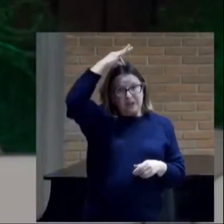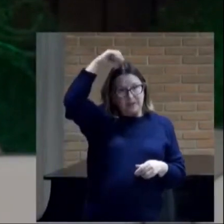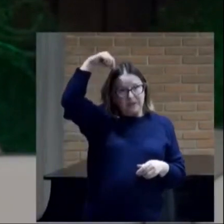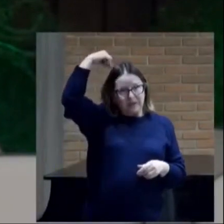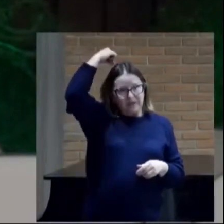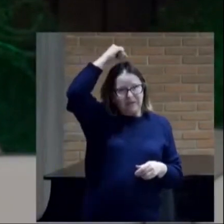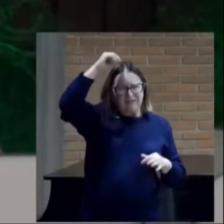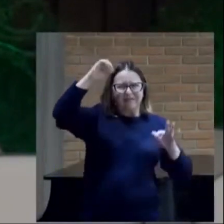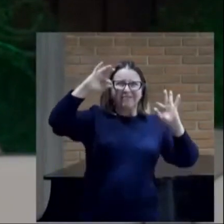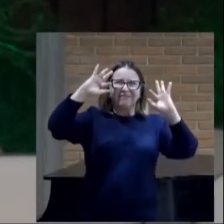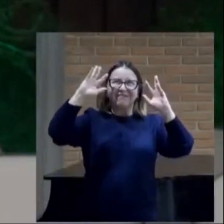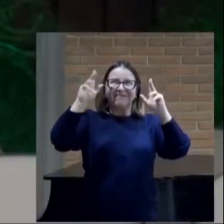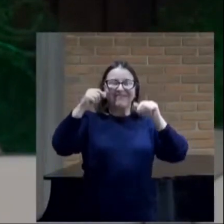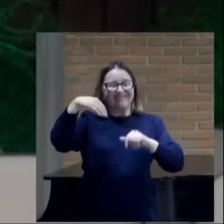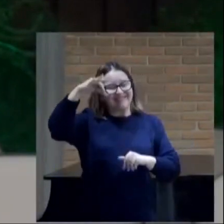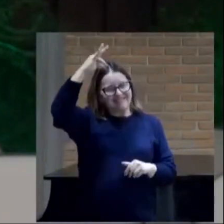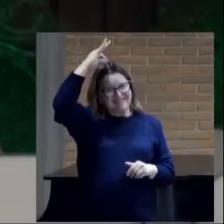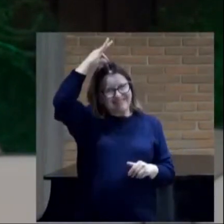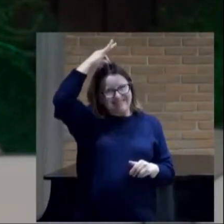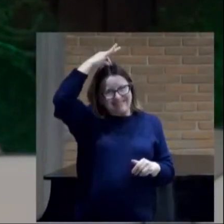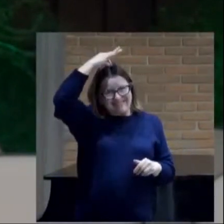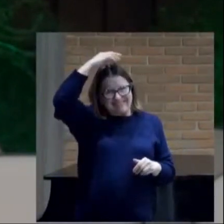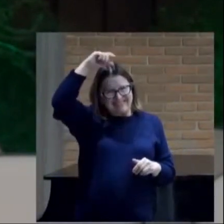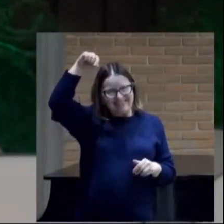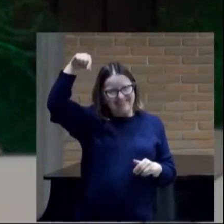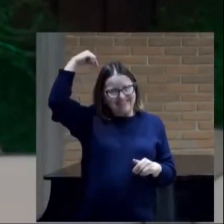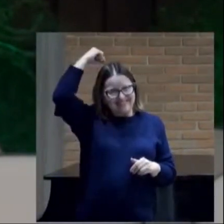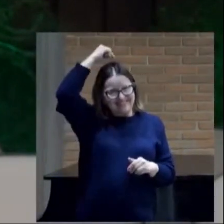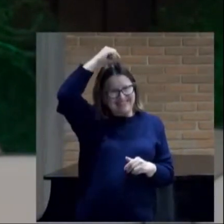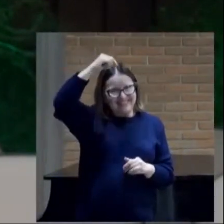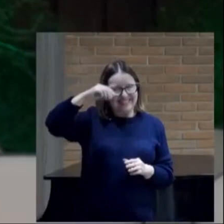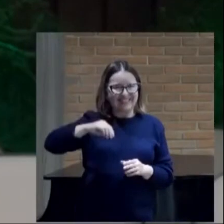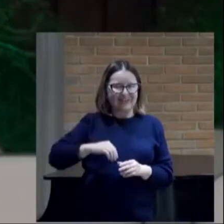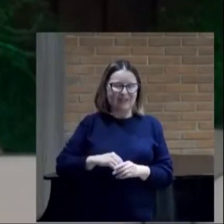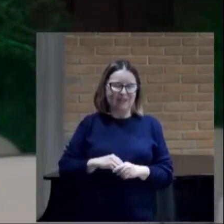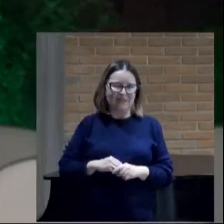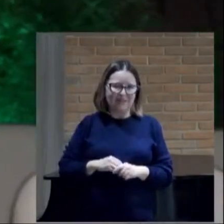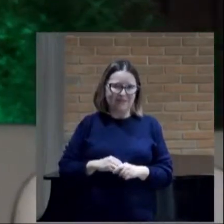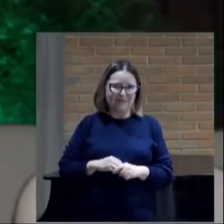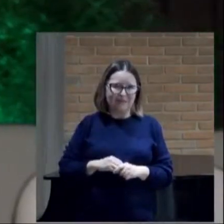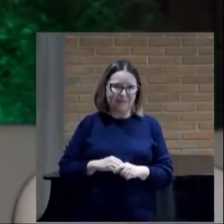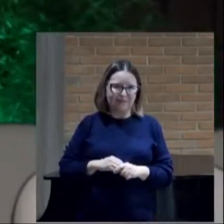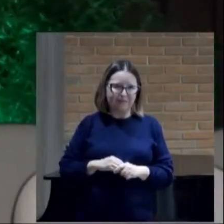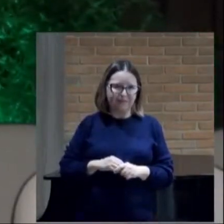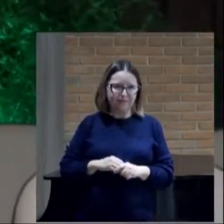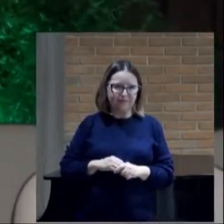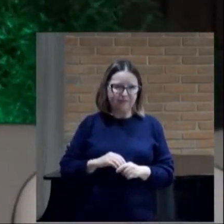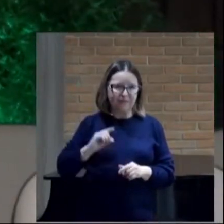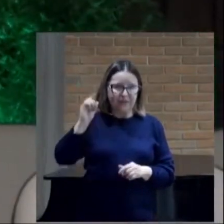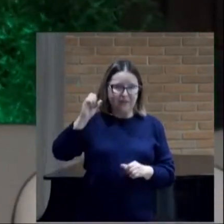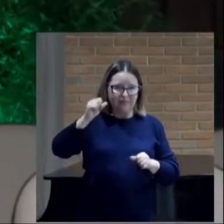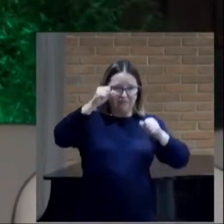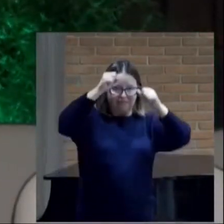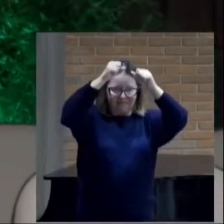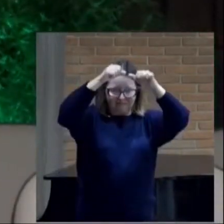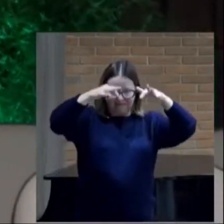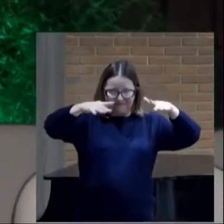Maravilhoso O Espírito Santo Ele Ilumina